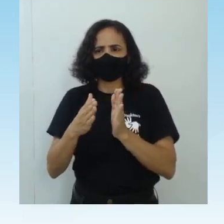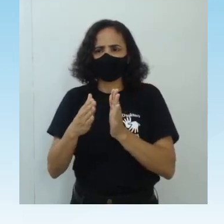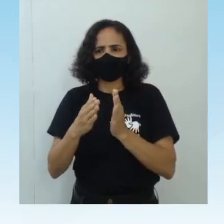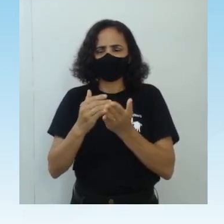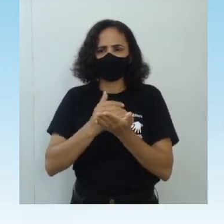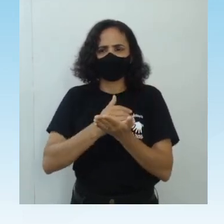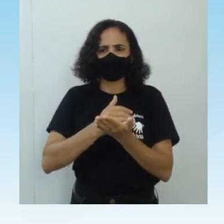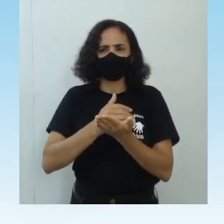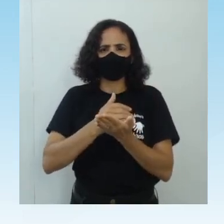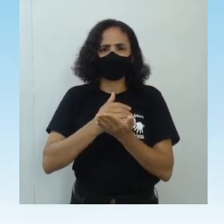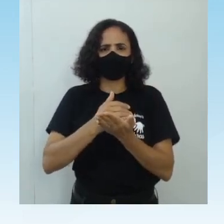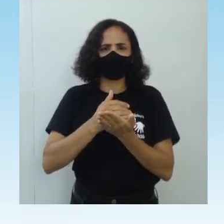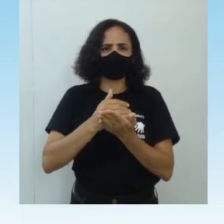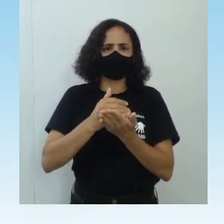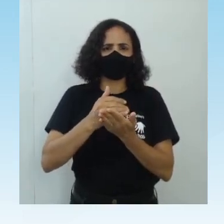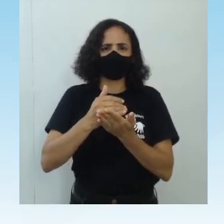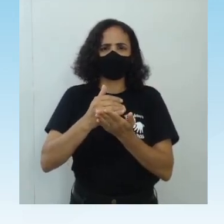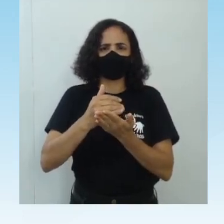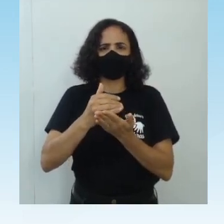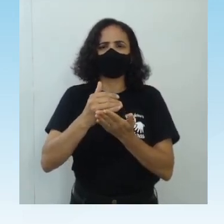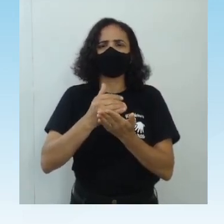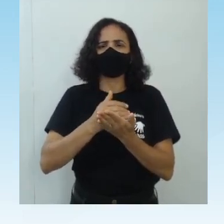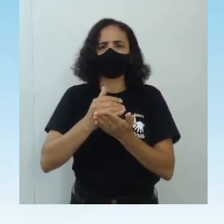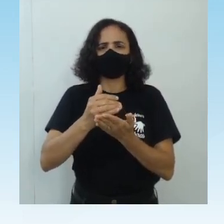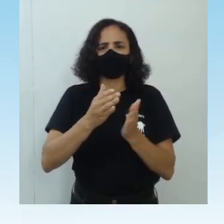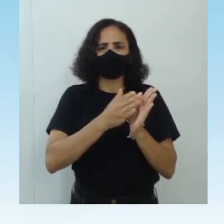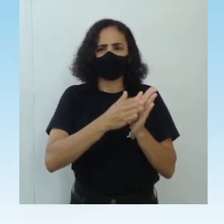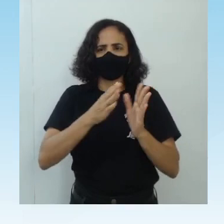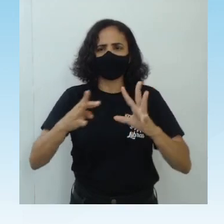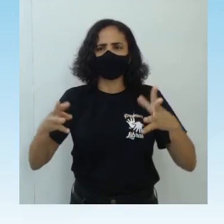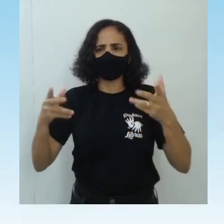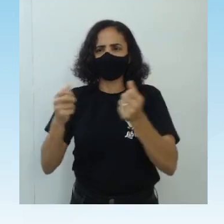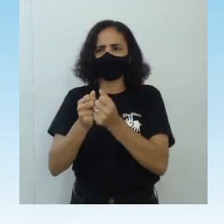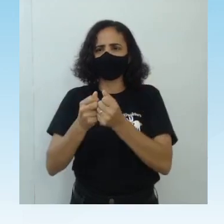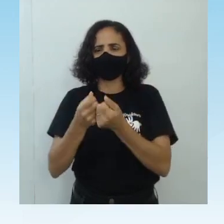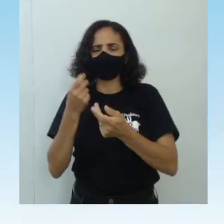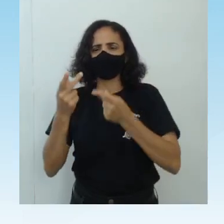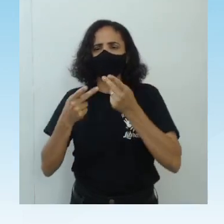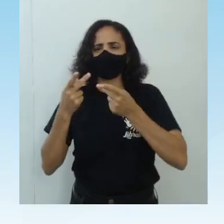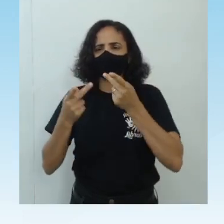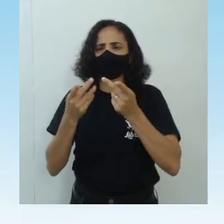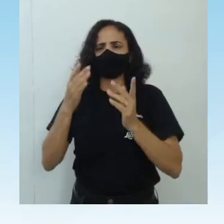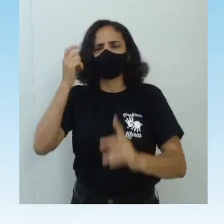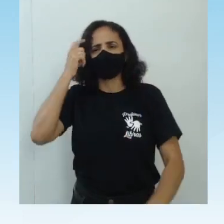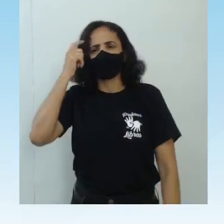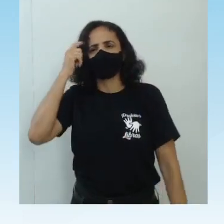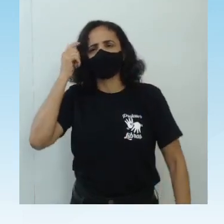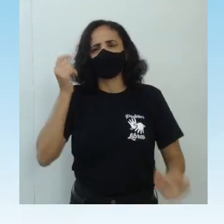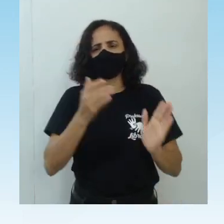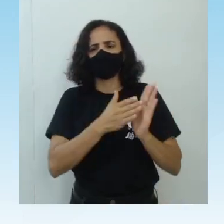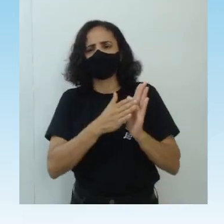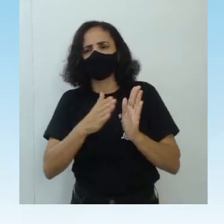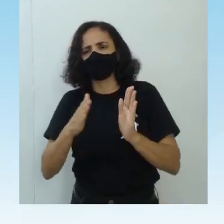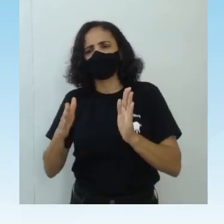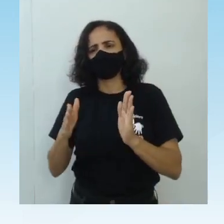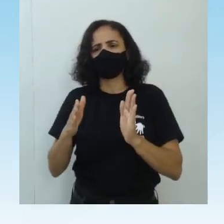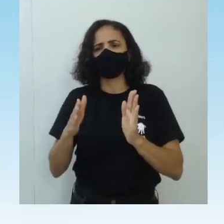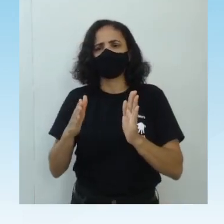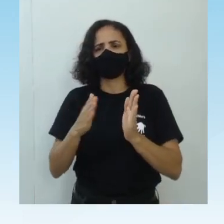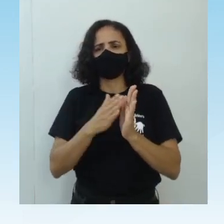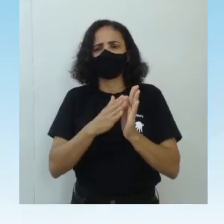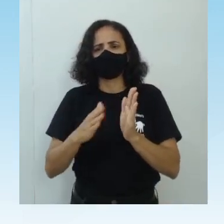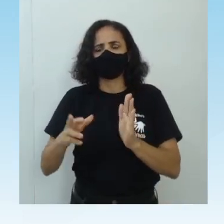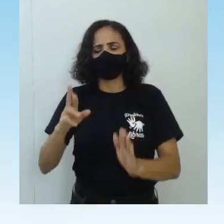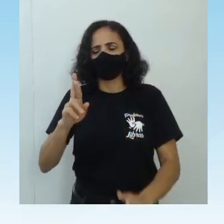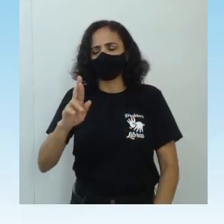princípio no grego, origem, ou seja, a origem de tudo, e você tem como uma explicação para essa origem